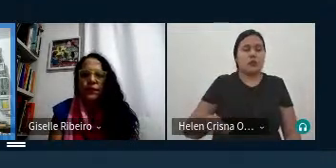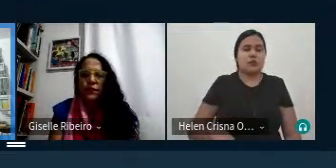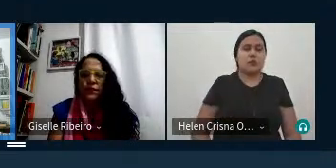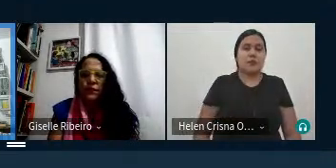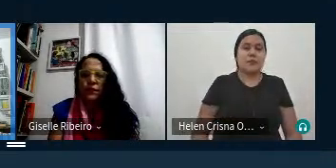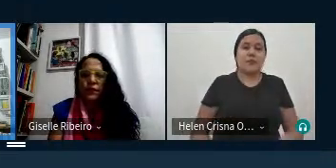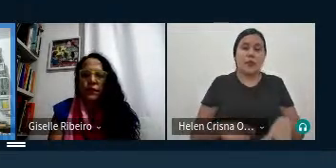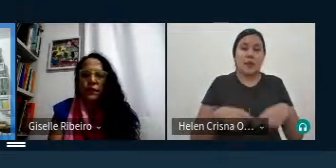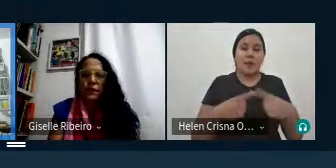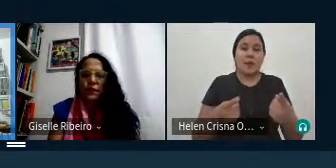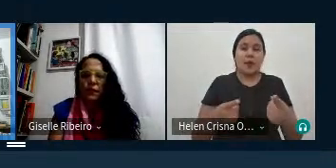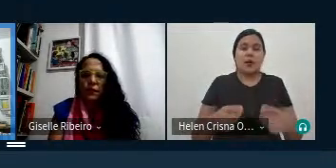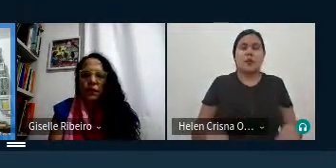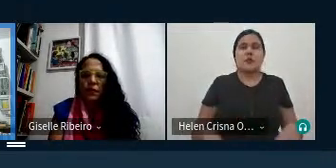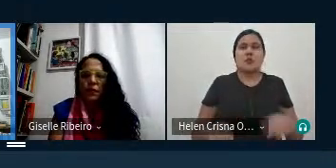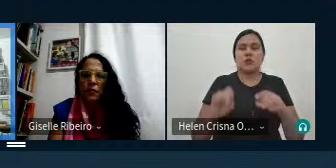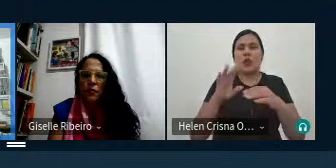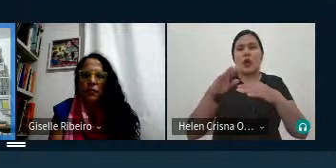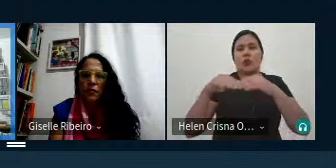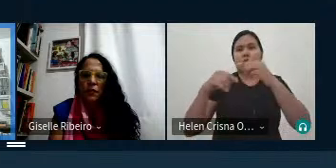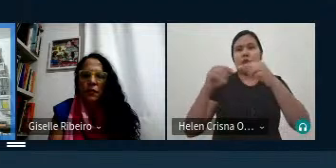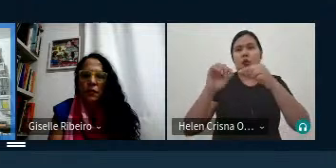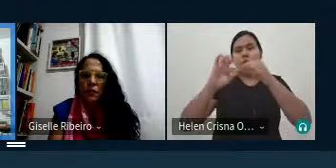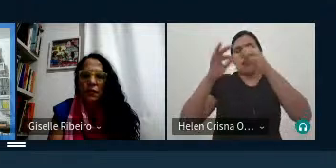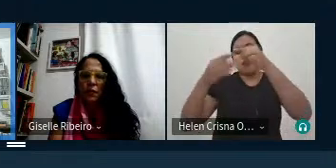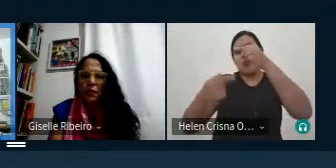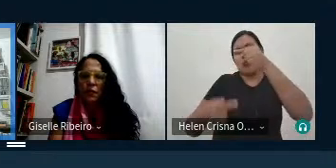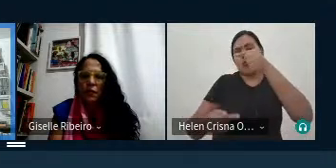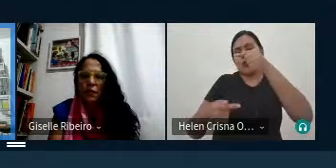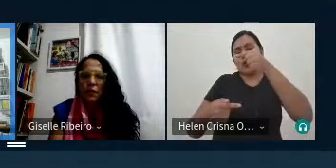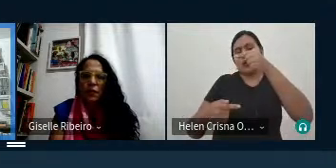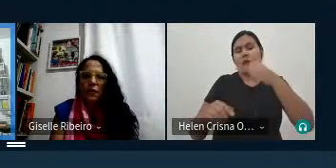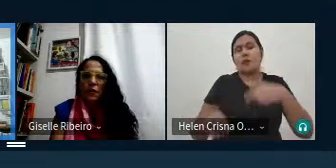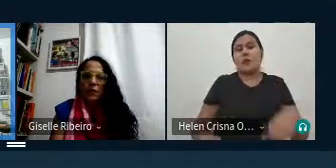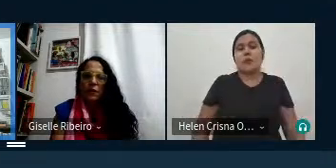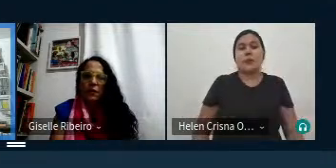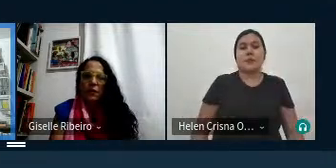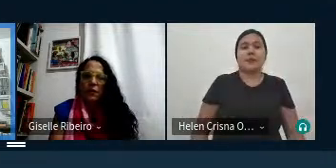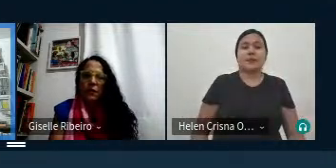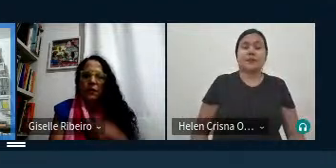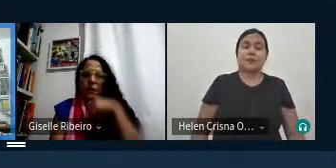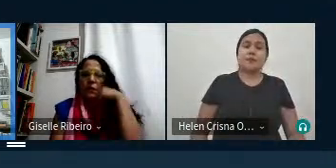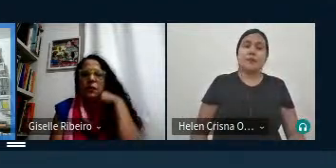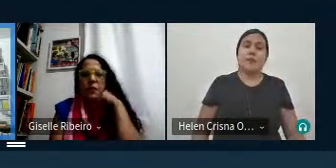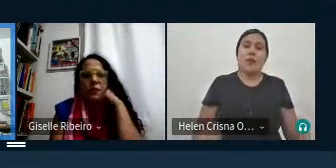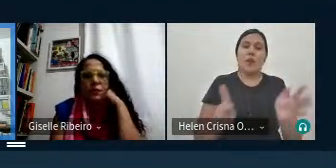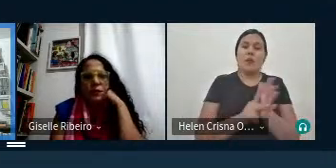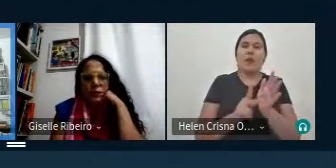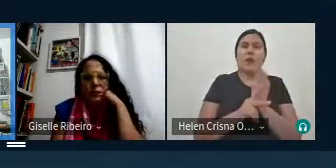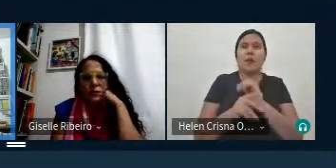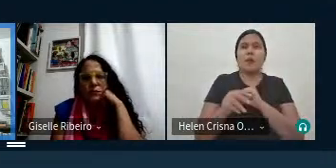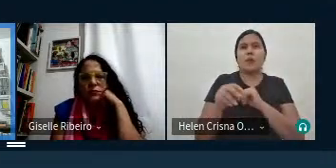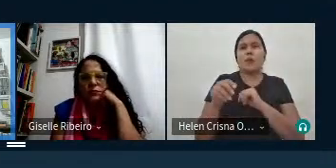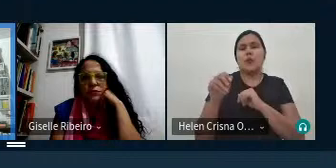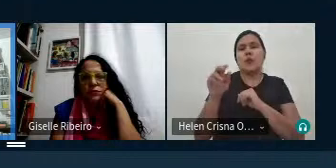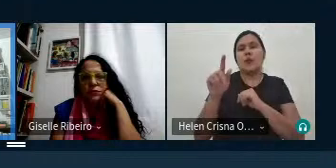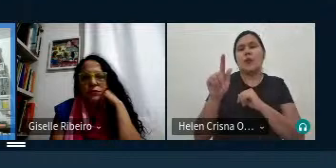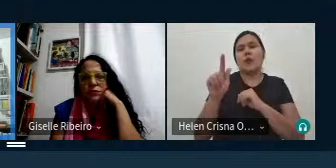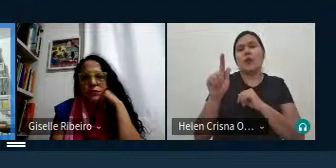geralmente coloca no rodapé mas essa eu acho que se eu não estiver enganado acho que o próprio Guimarães Rosa ele